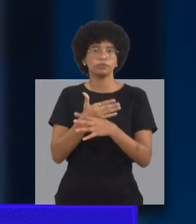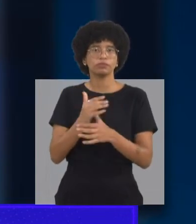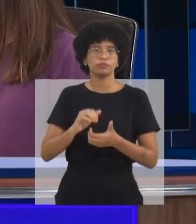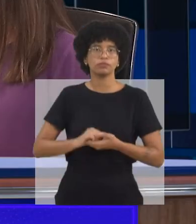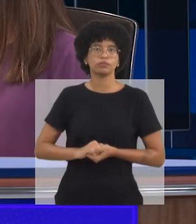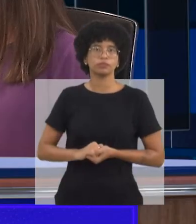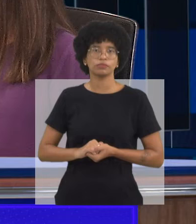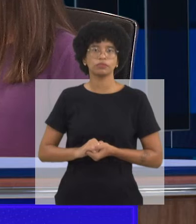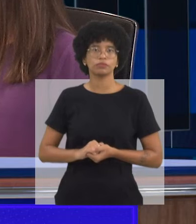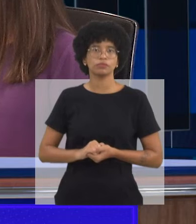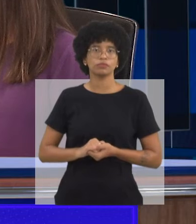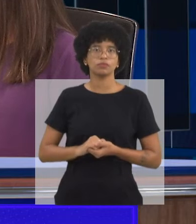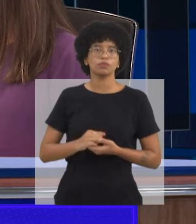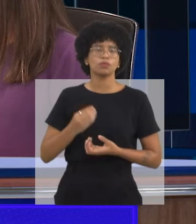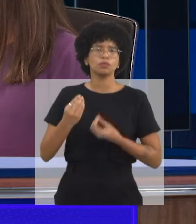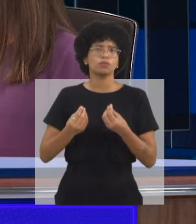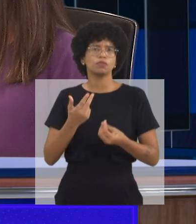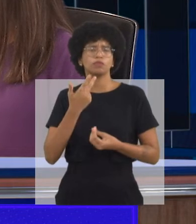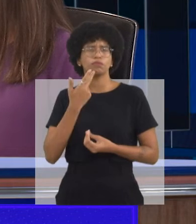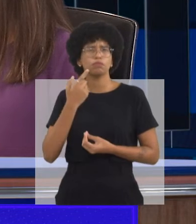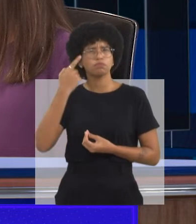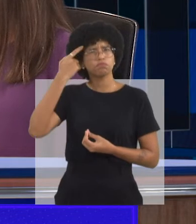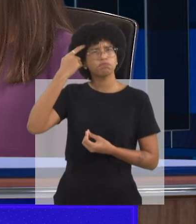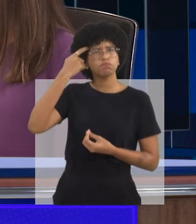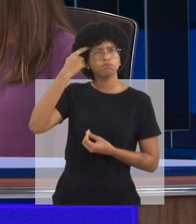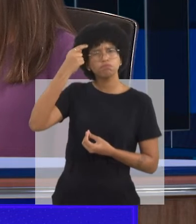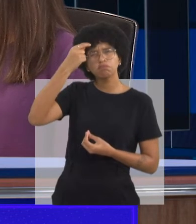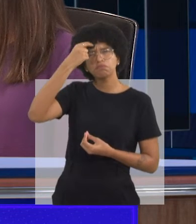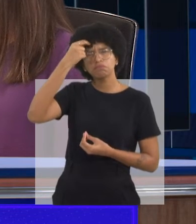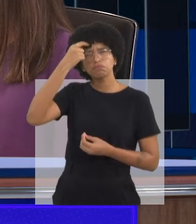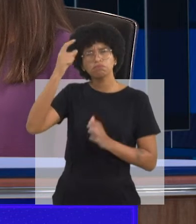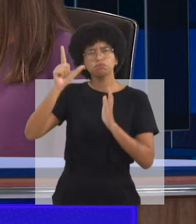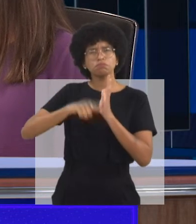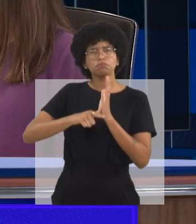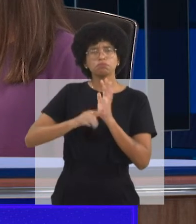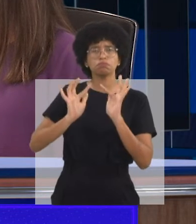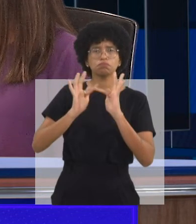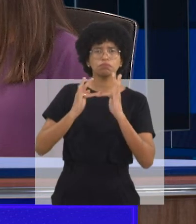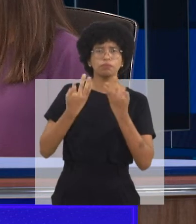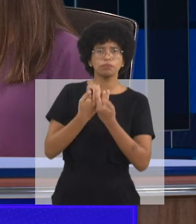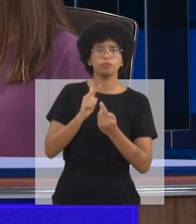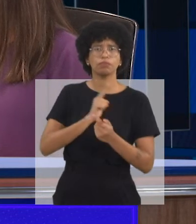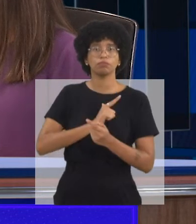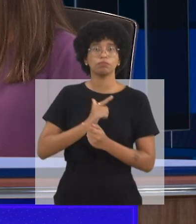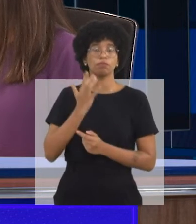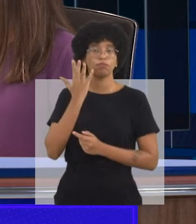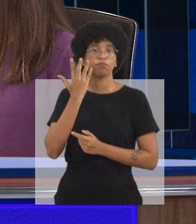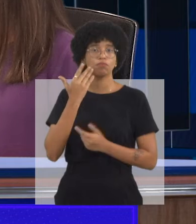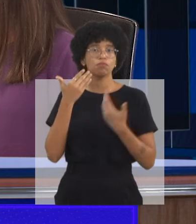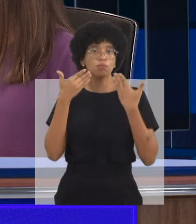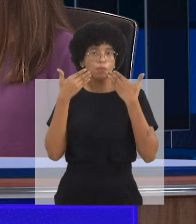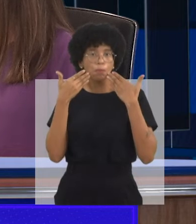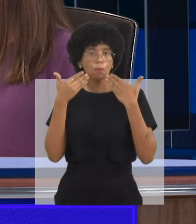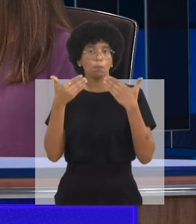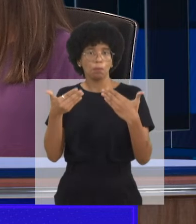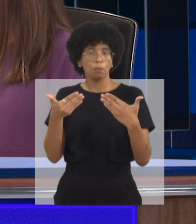definiria uma frase, um pensamento para as famílias que tem uma criança que apresenta